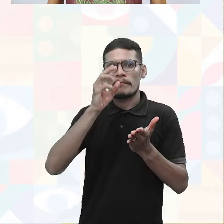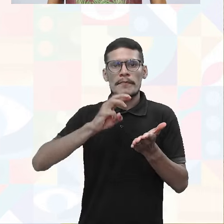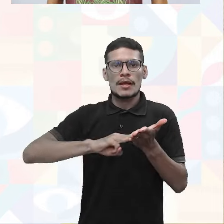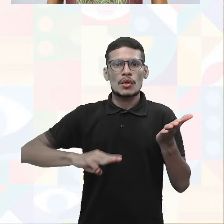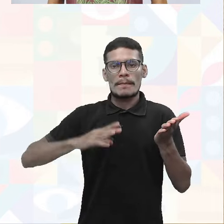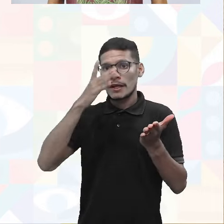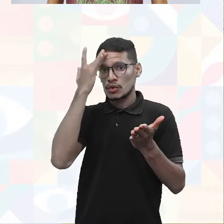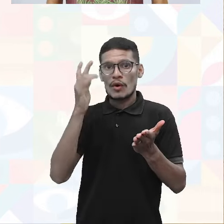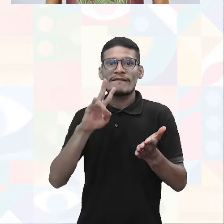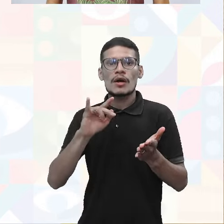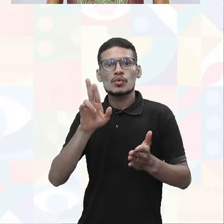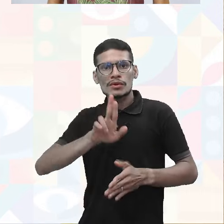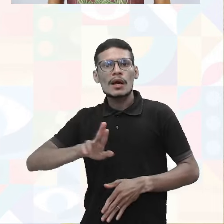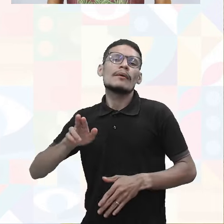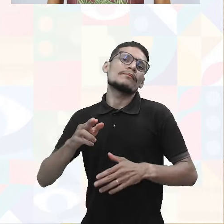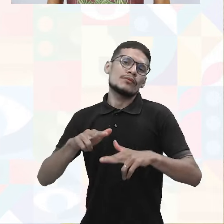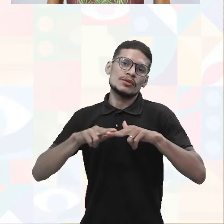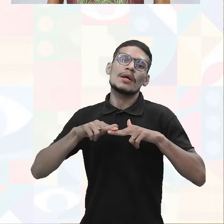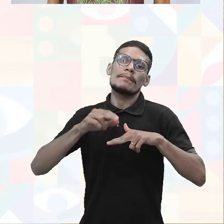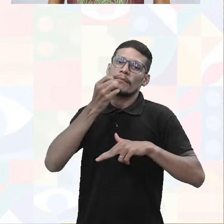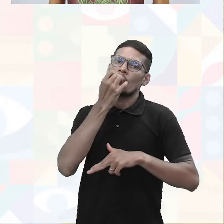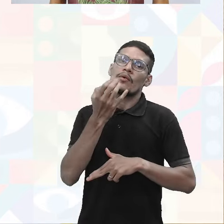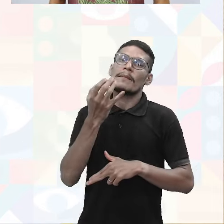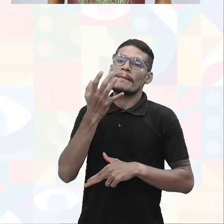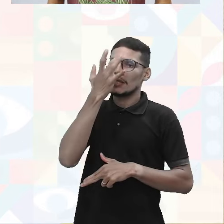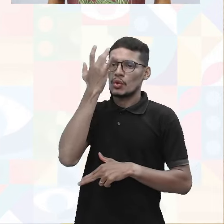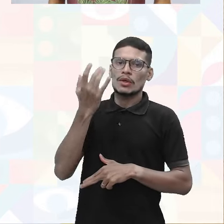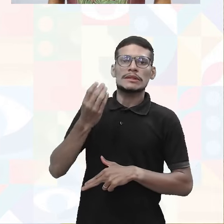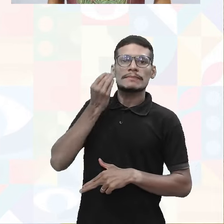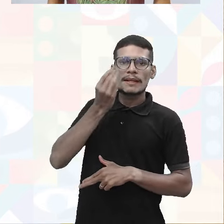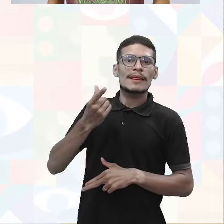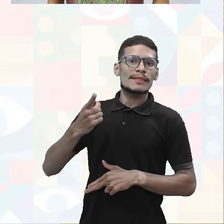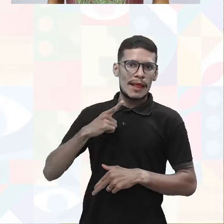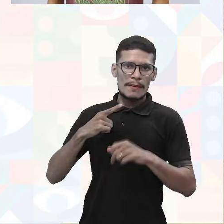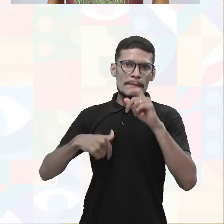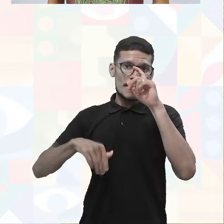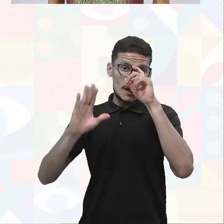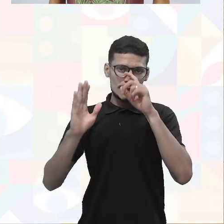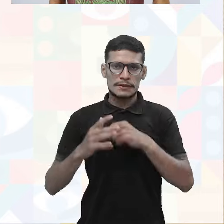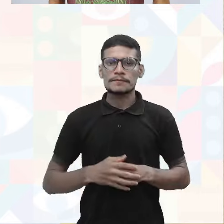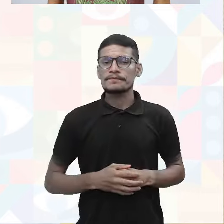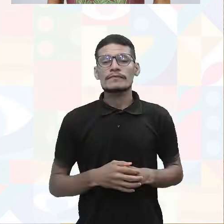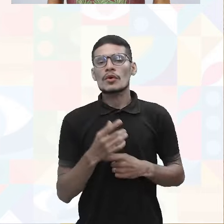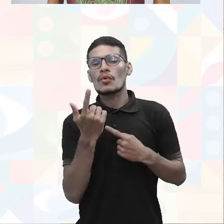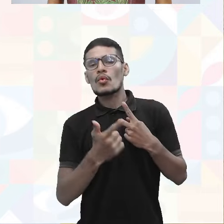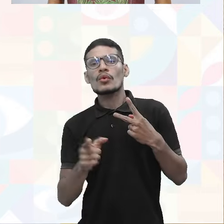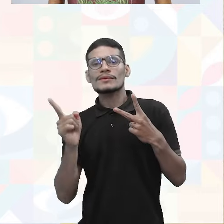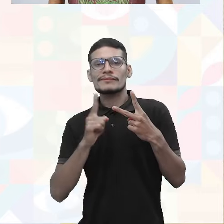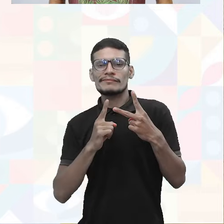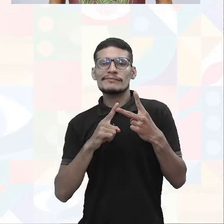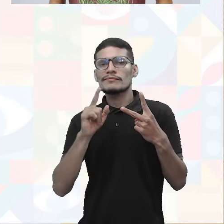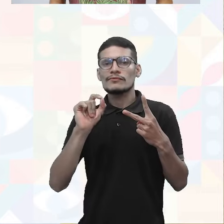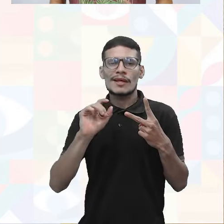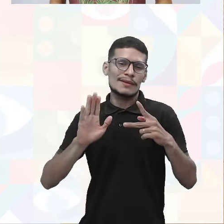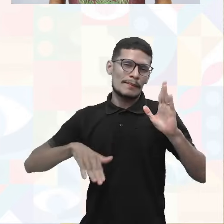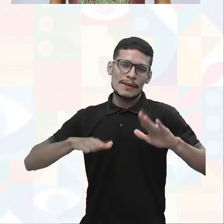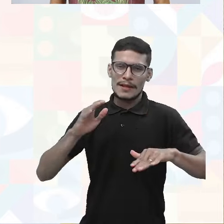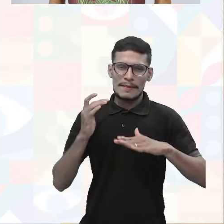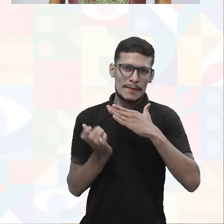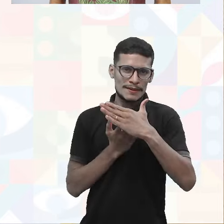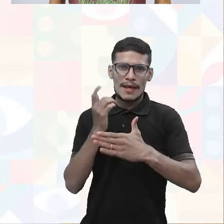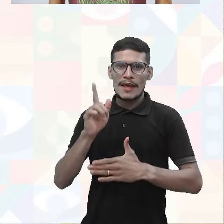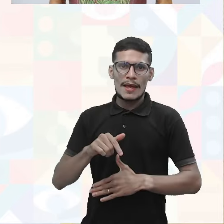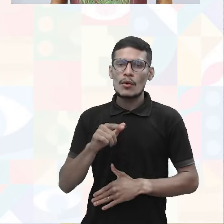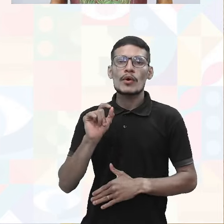presença de pessoas com bastante experiência, tá certo? E aí outra questão que a gente vai estar trabalhando dependendo da empresa, questão de